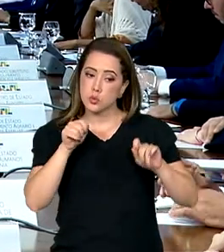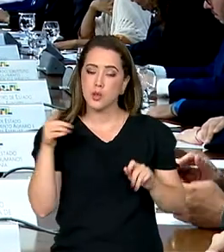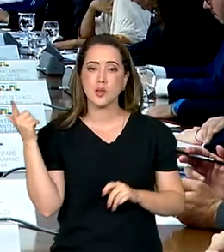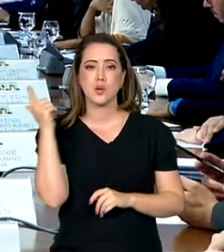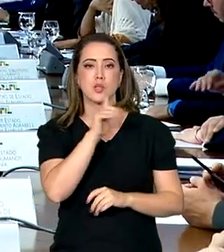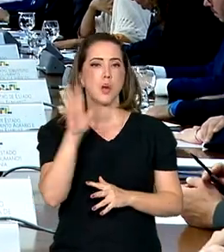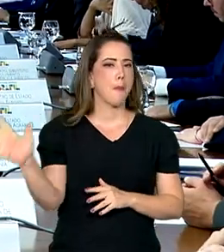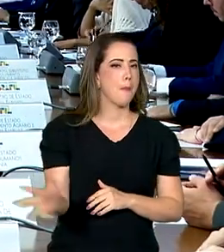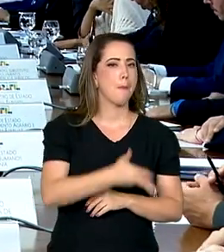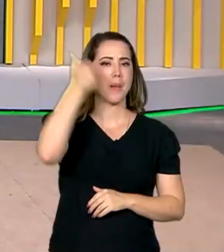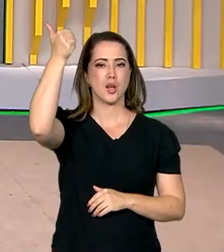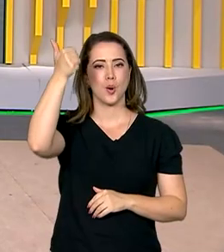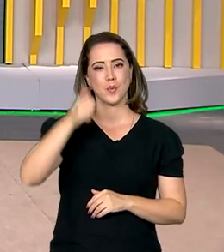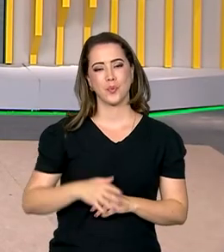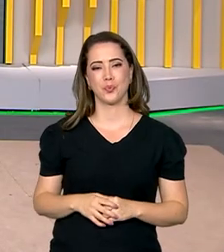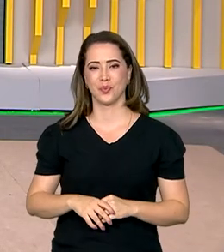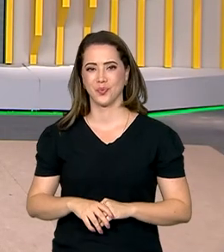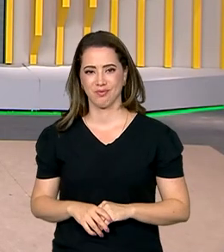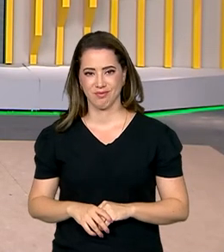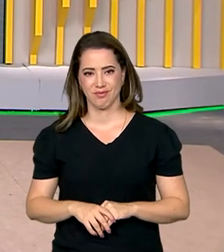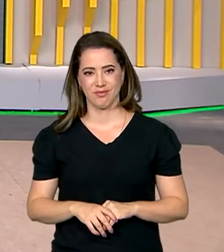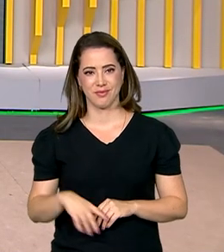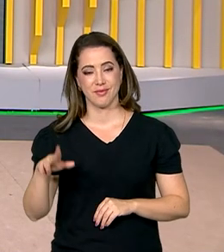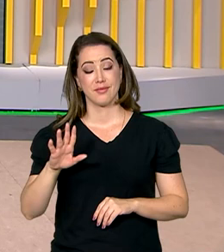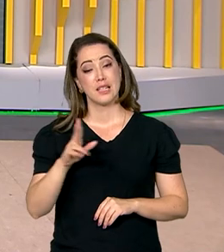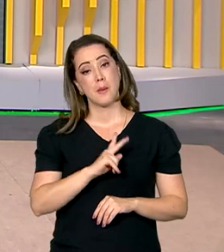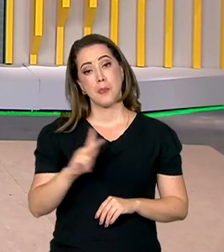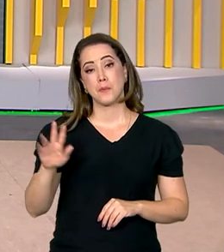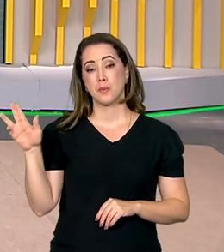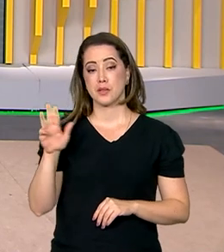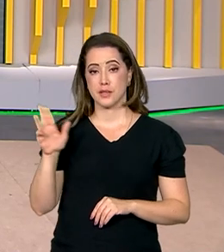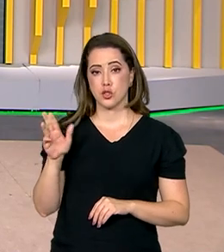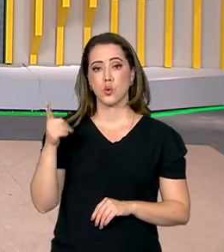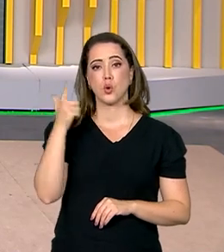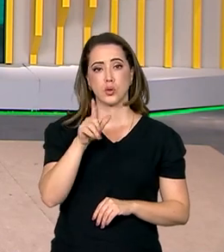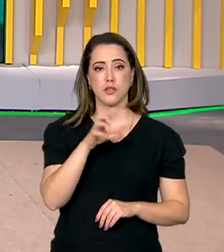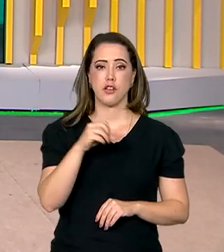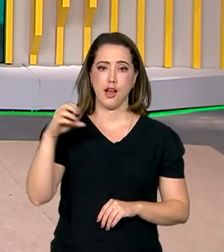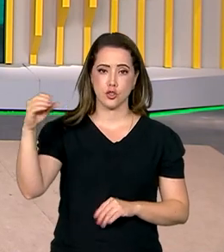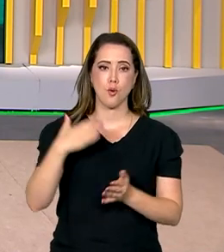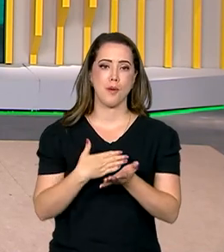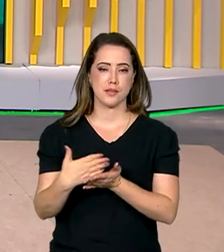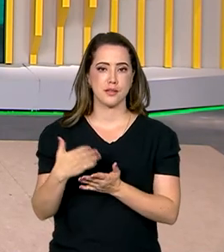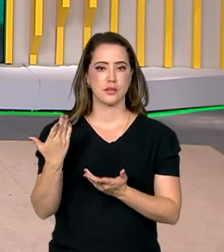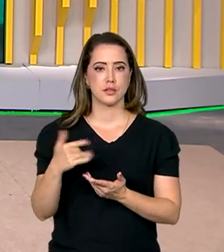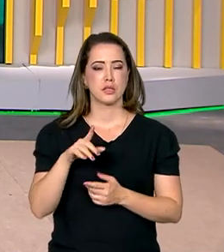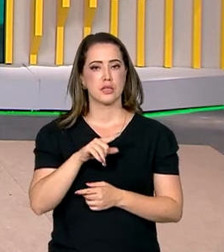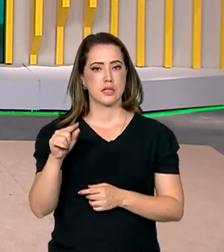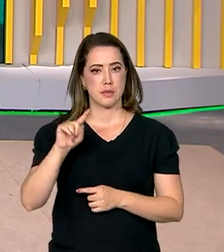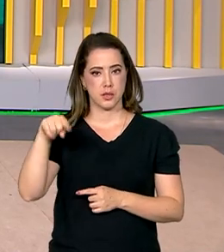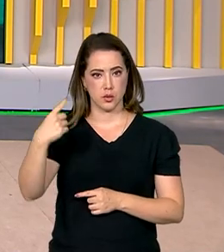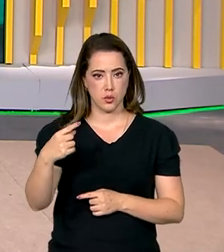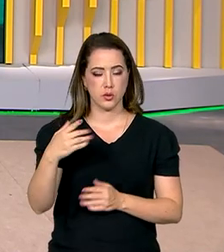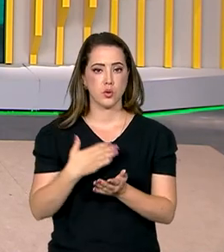o mais melhor. E o presidente Lula segue para uma nova rodada de viagens internacionais entre a semana que